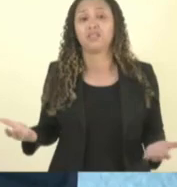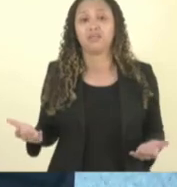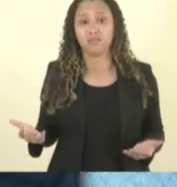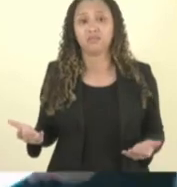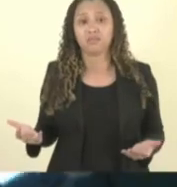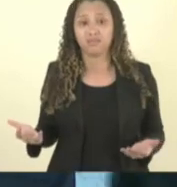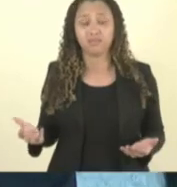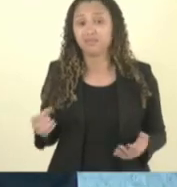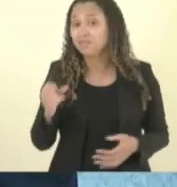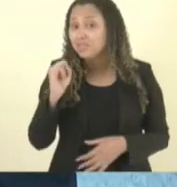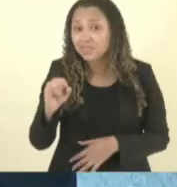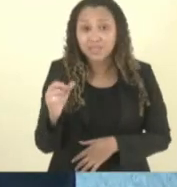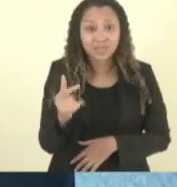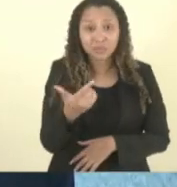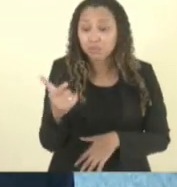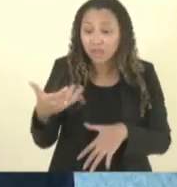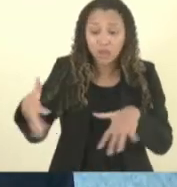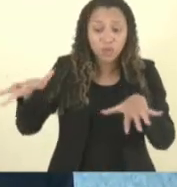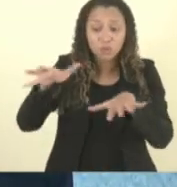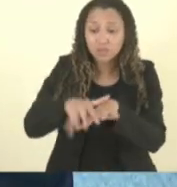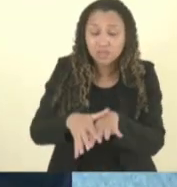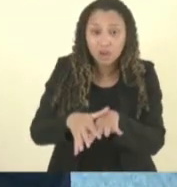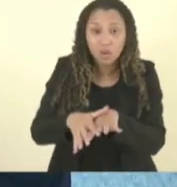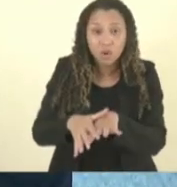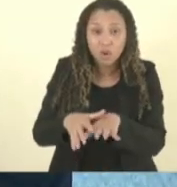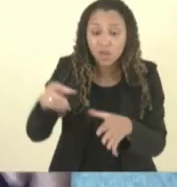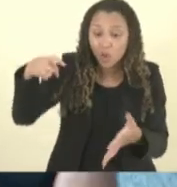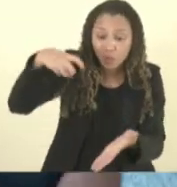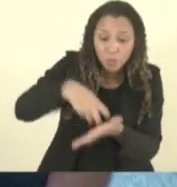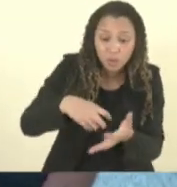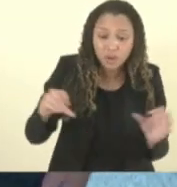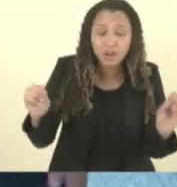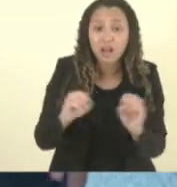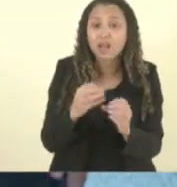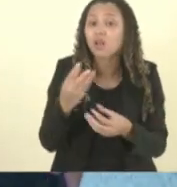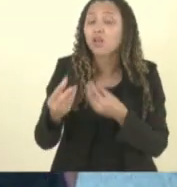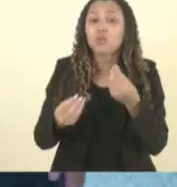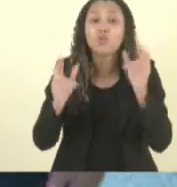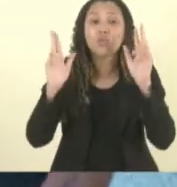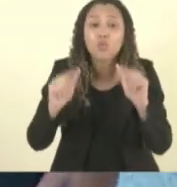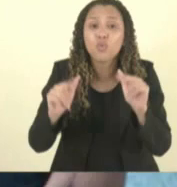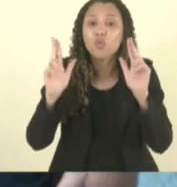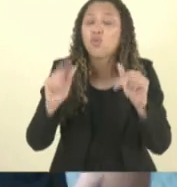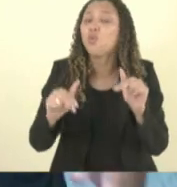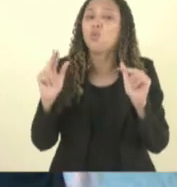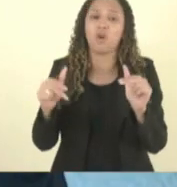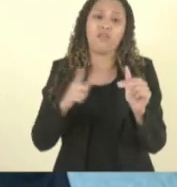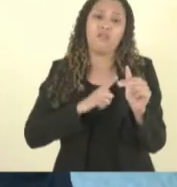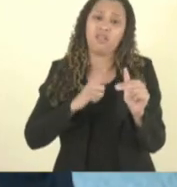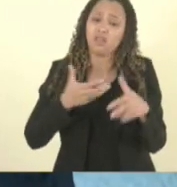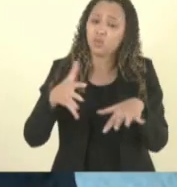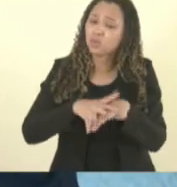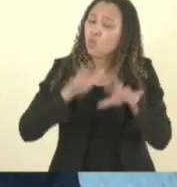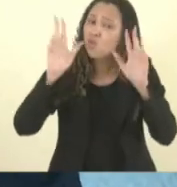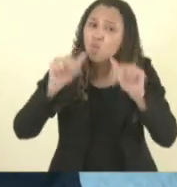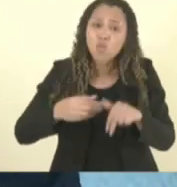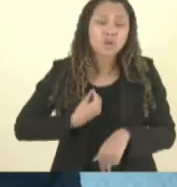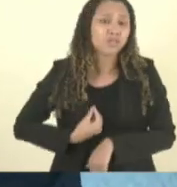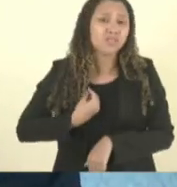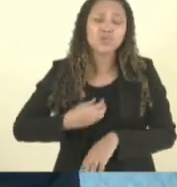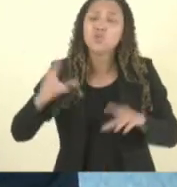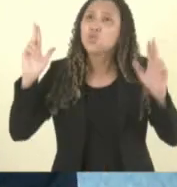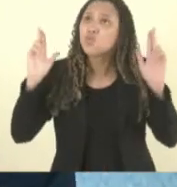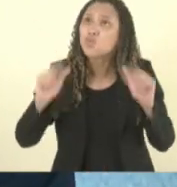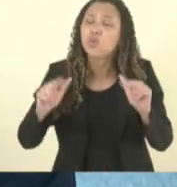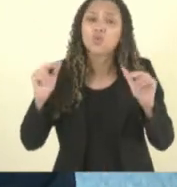se não tiver uma inclusão sem punição não vai ter inclusão nunca nunca vai ter inclusão isso não vai existir vai